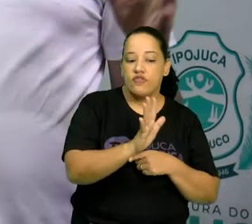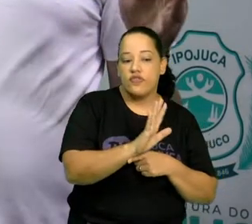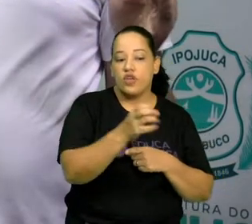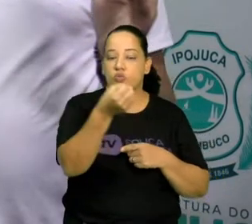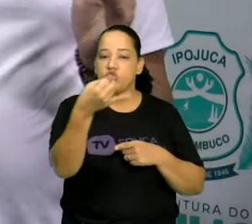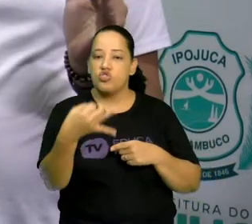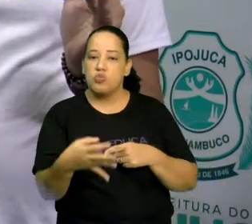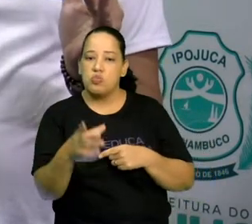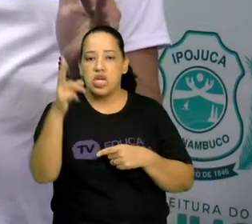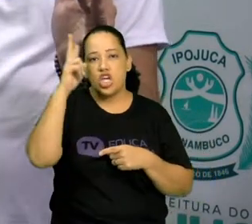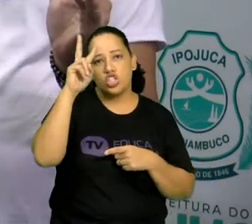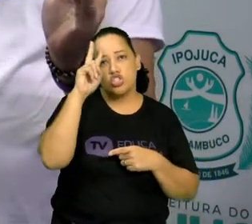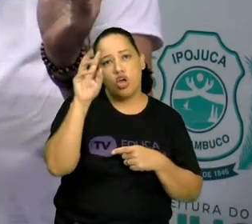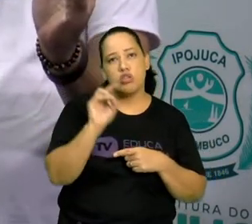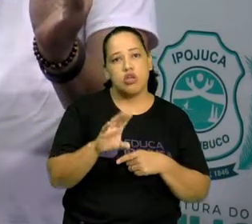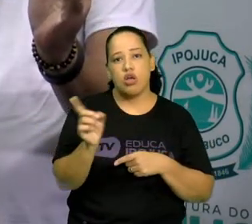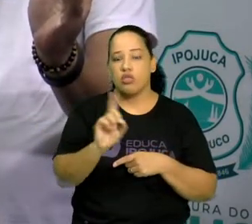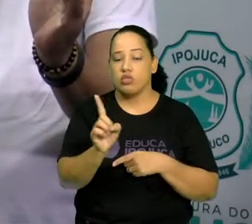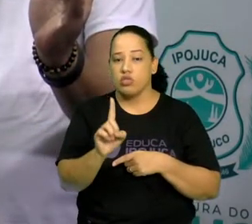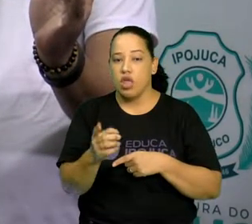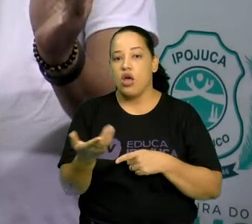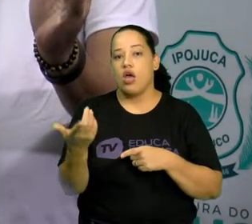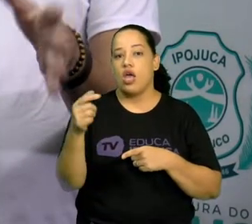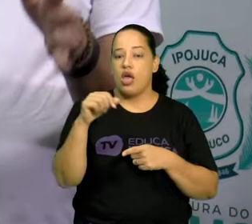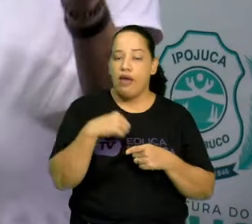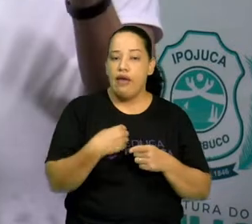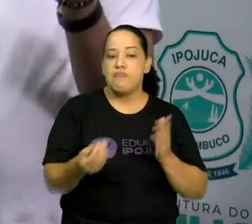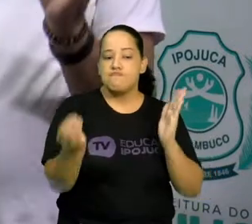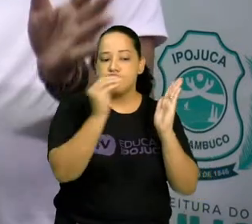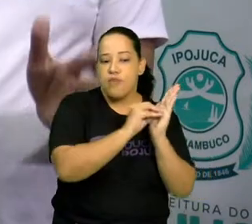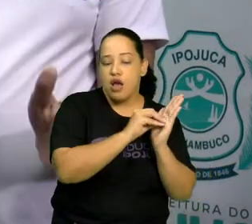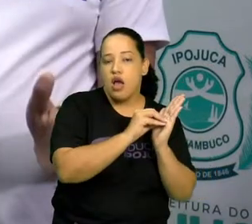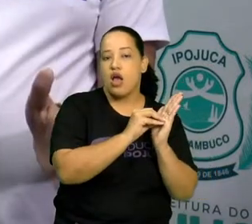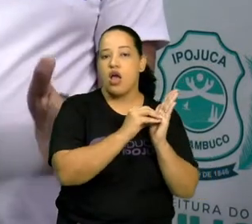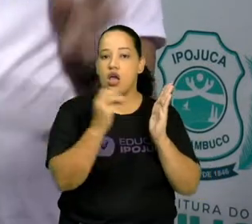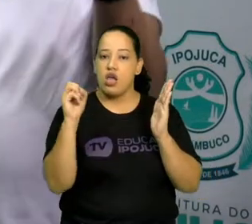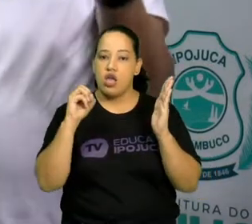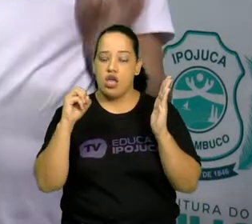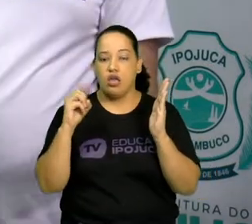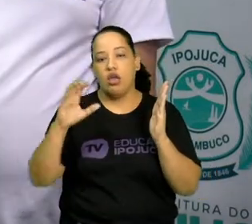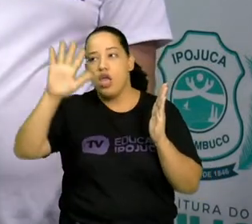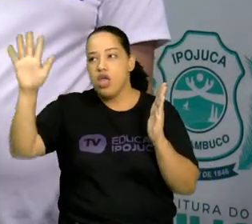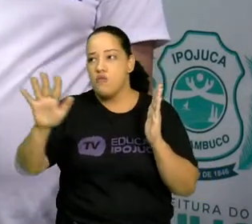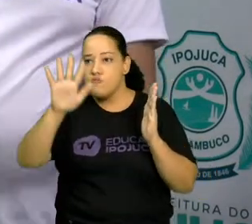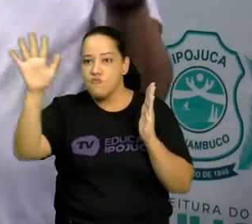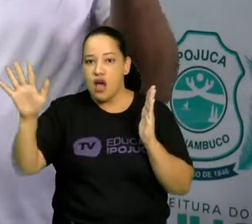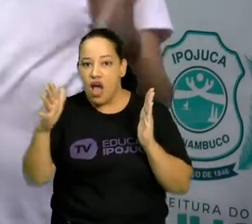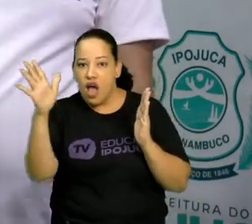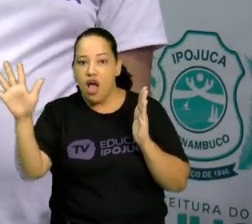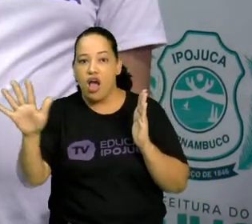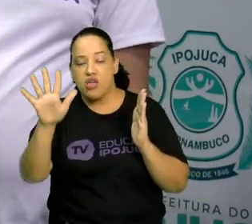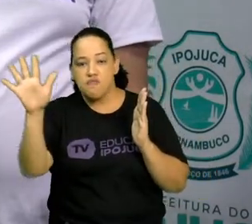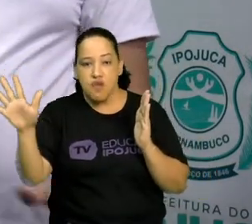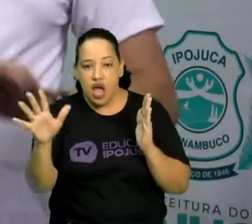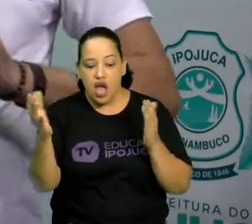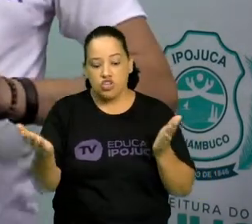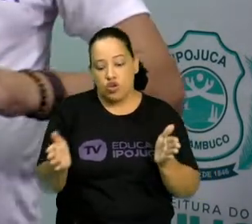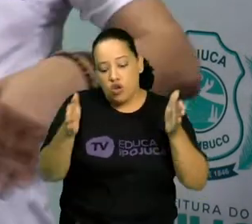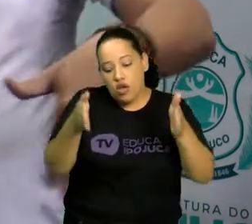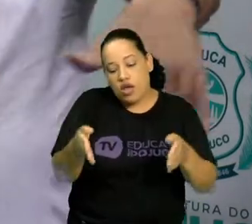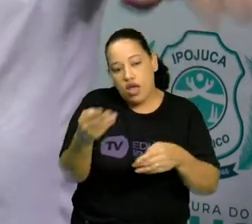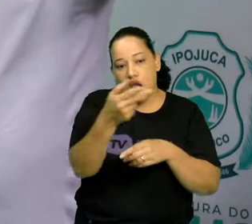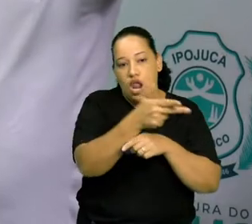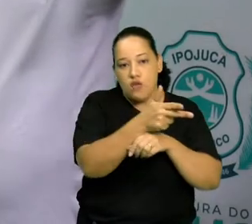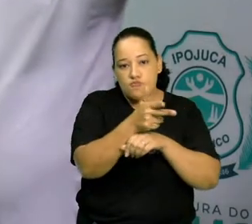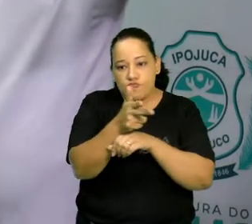A gente está falando de registros de imagens. O cara colocar uma imagem, colocar a câmera ali, o cinematógrafo, e